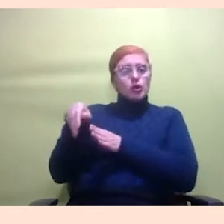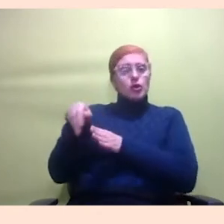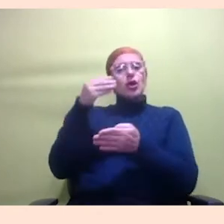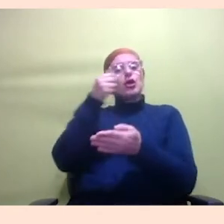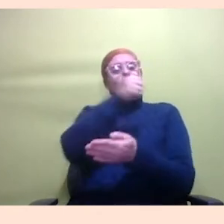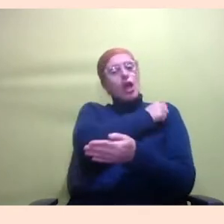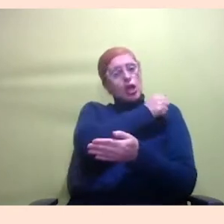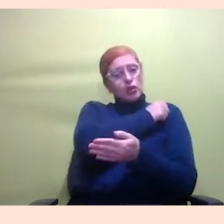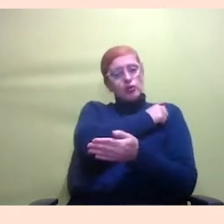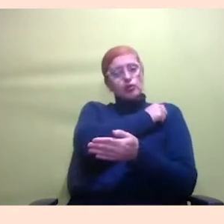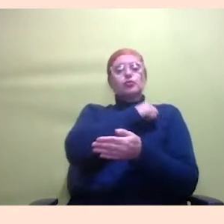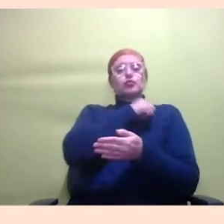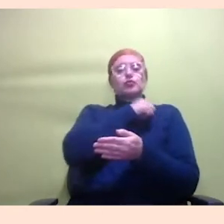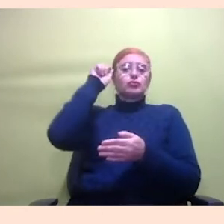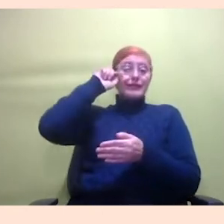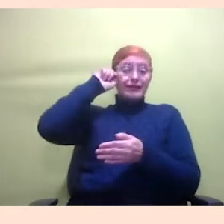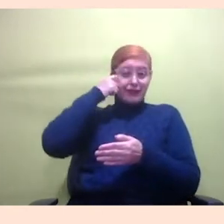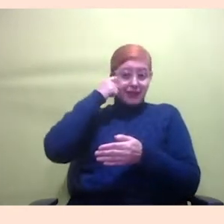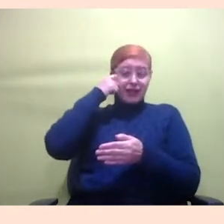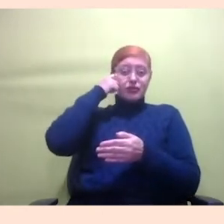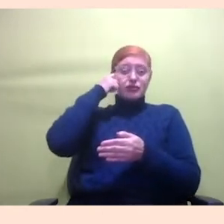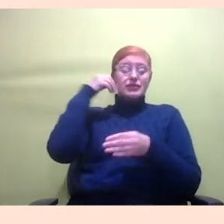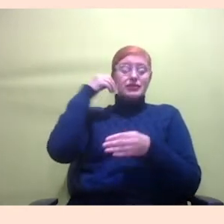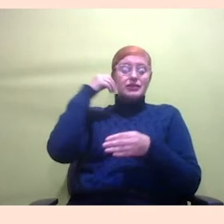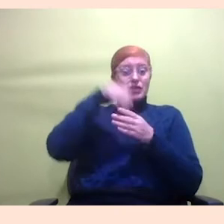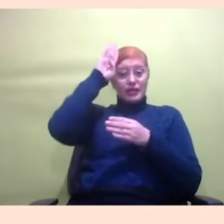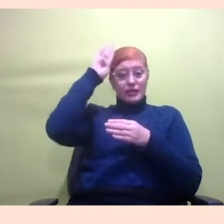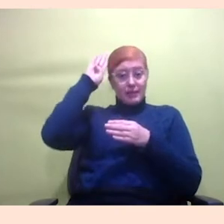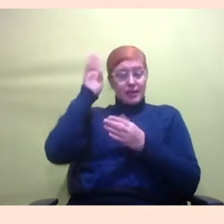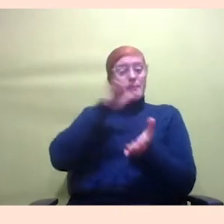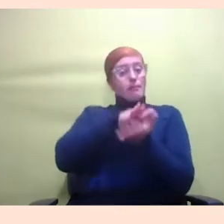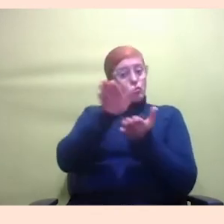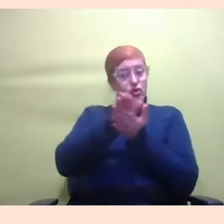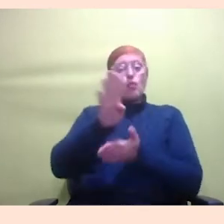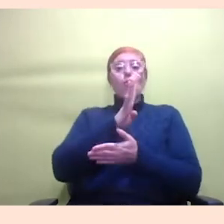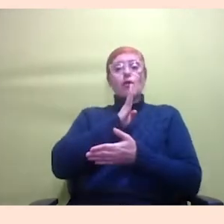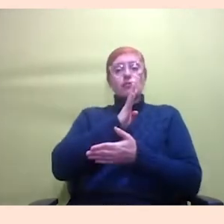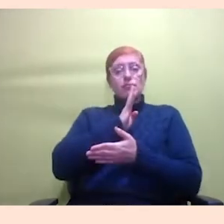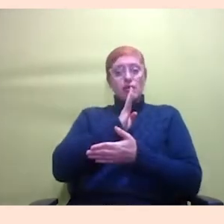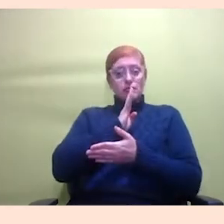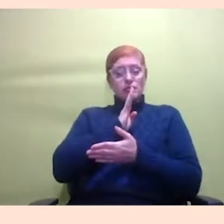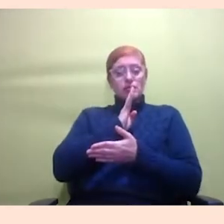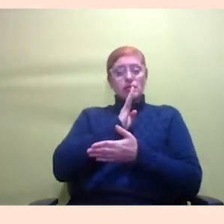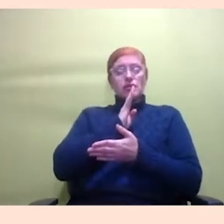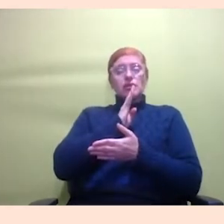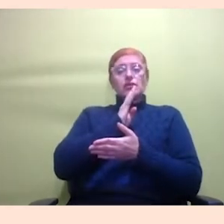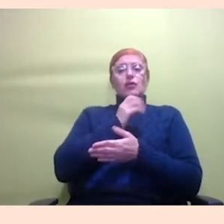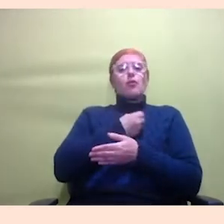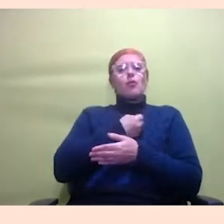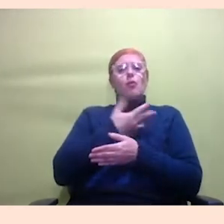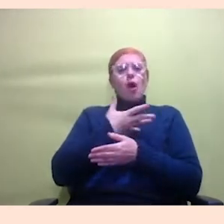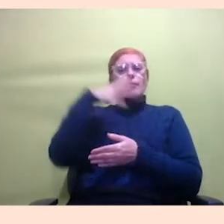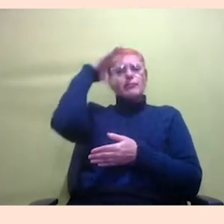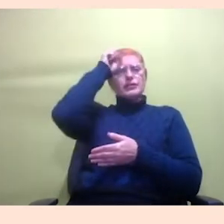que estão na academia e na produção do conhecimento e que aprendizagens e dificuldades se